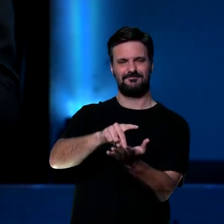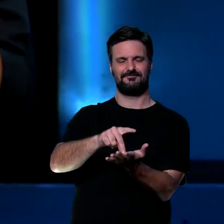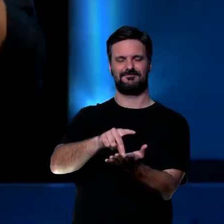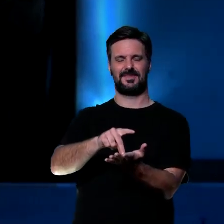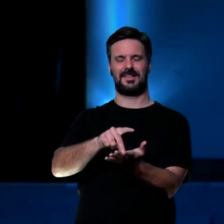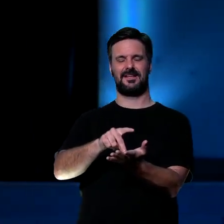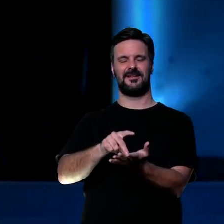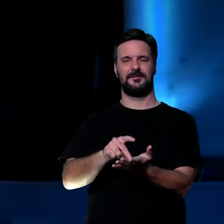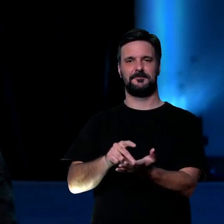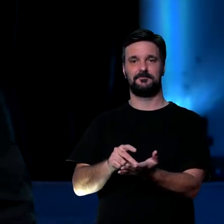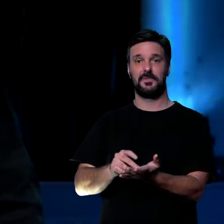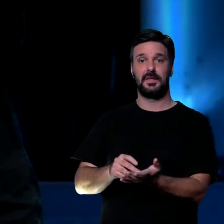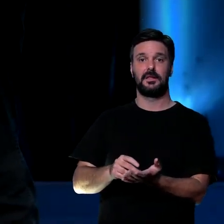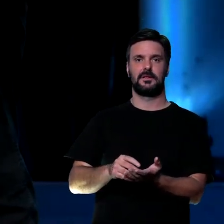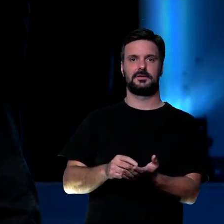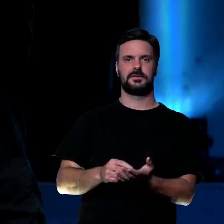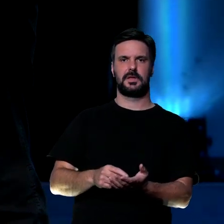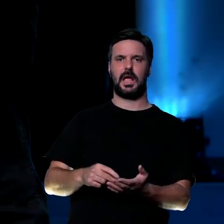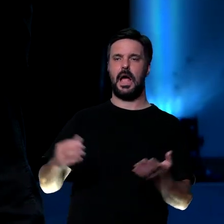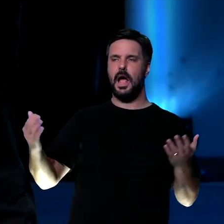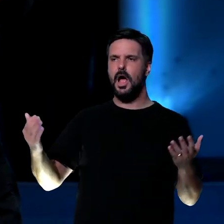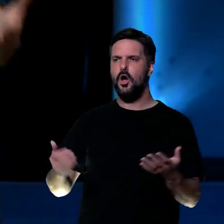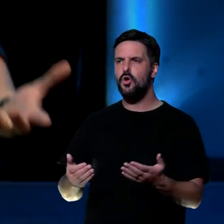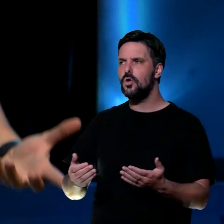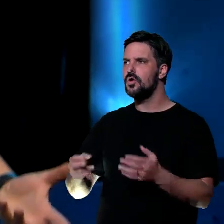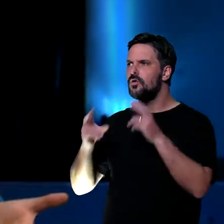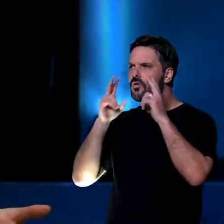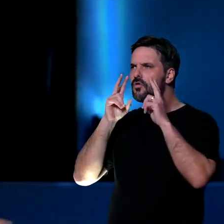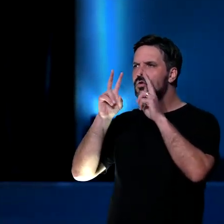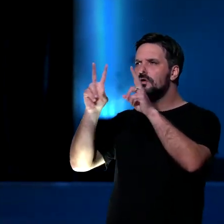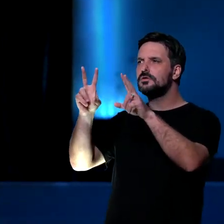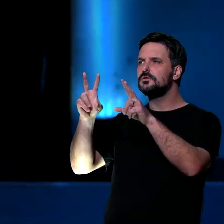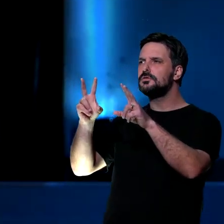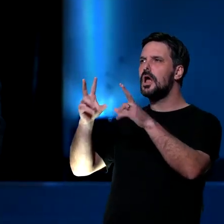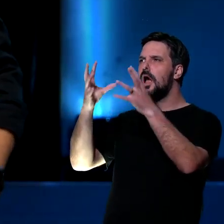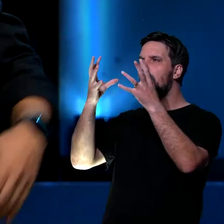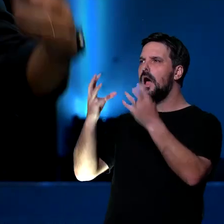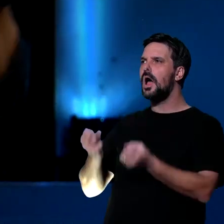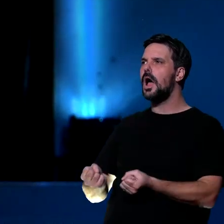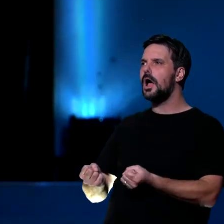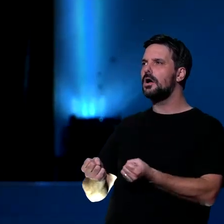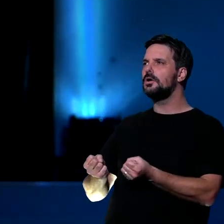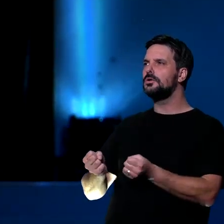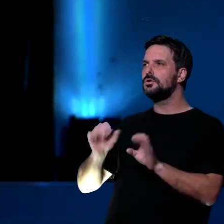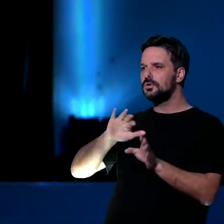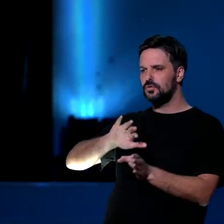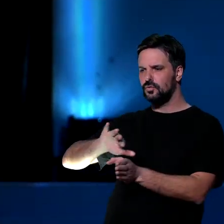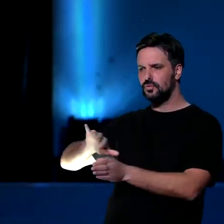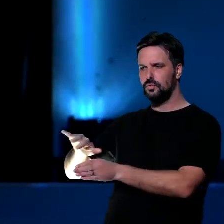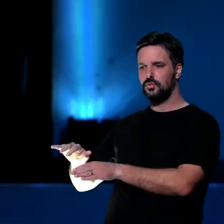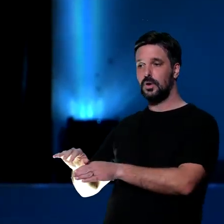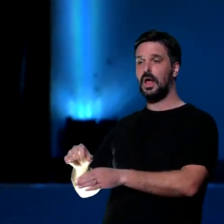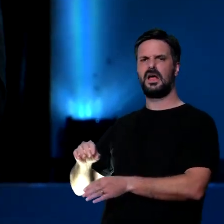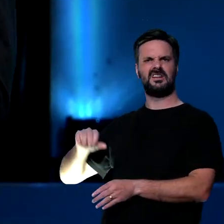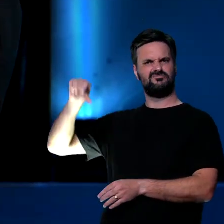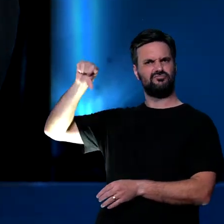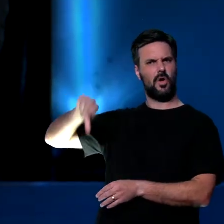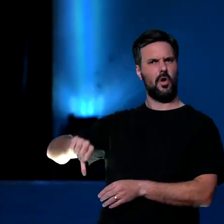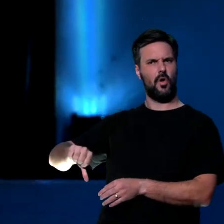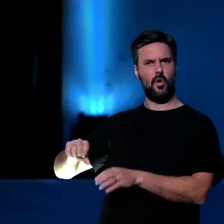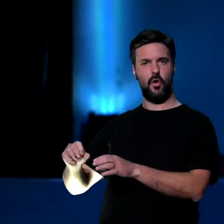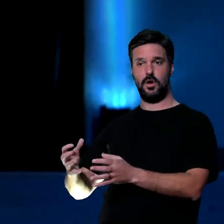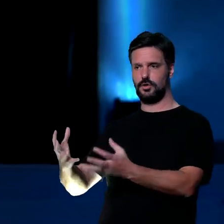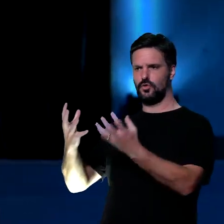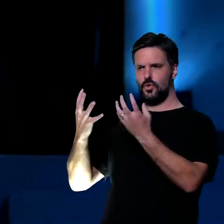Ou seja, faça um filtro daquilo que você deixa entrar e ficar na sua mente. E o que que fica na nossa mente? O que que entra na nossa mente? Aquilo que a gente